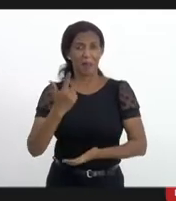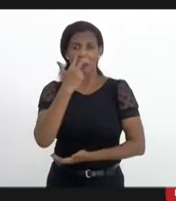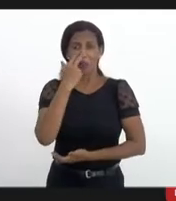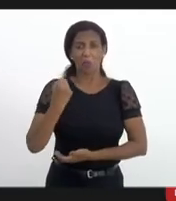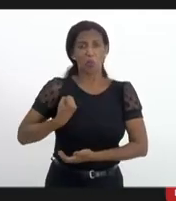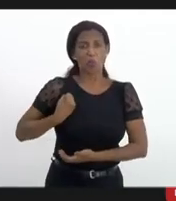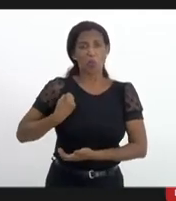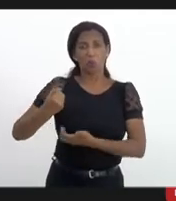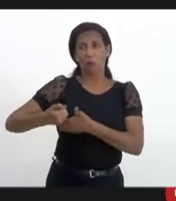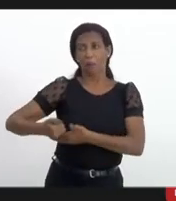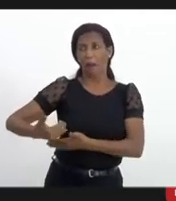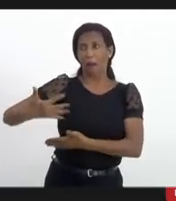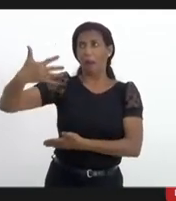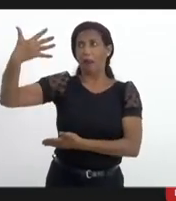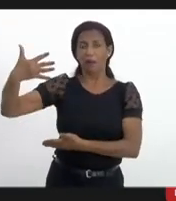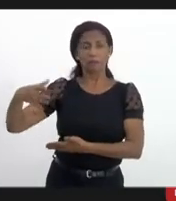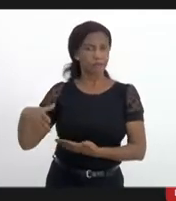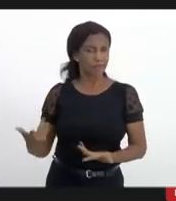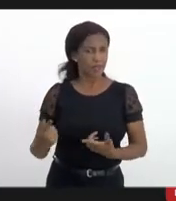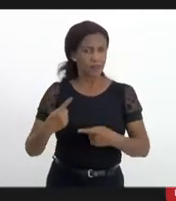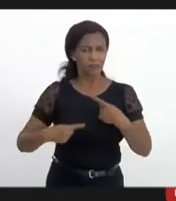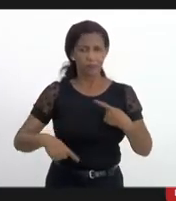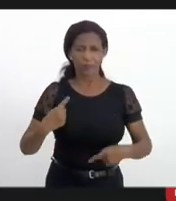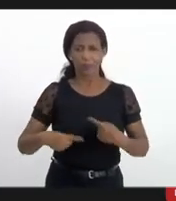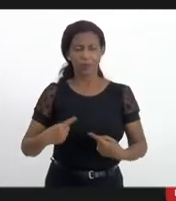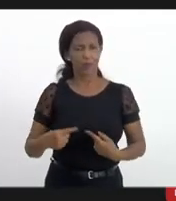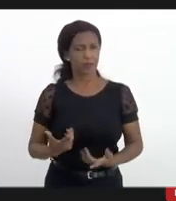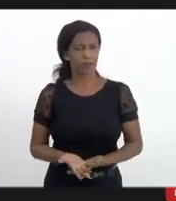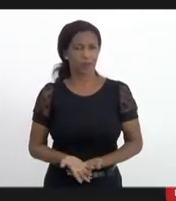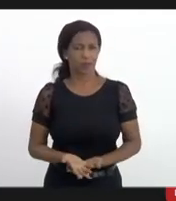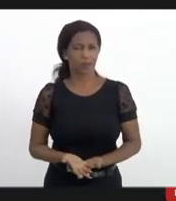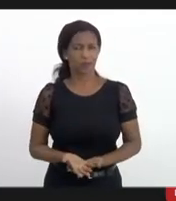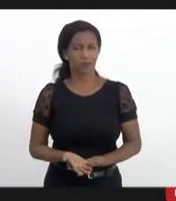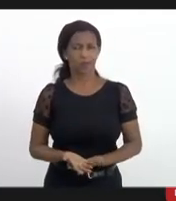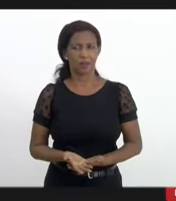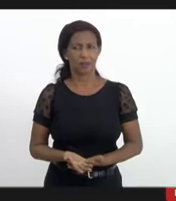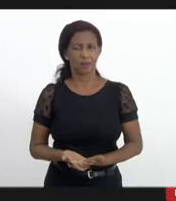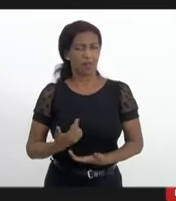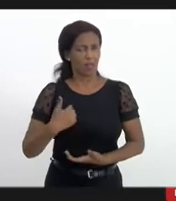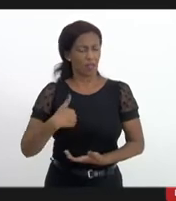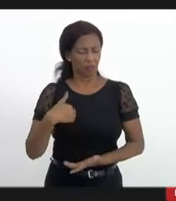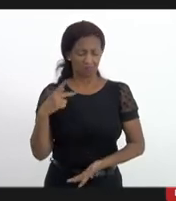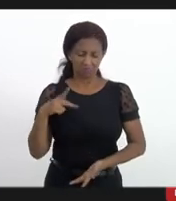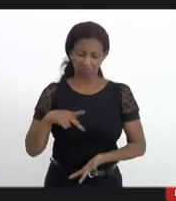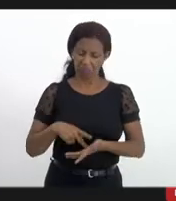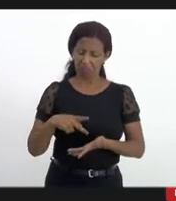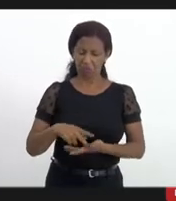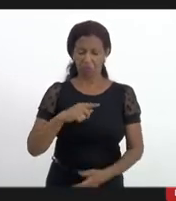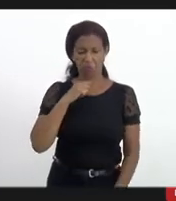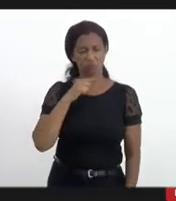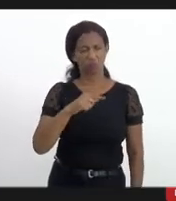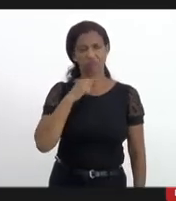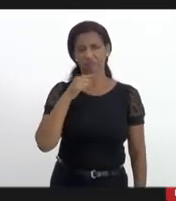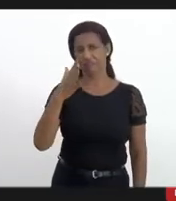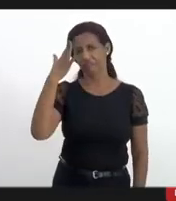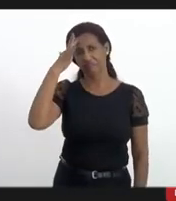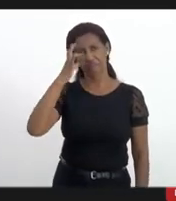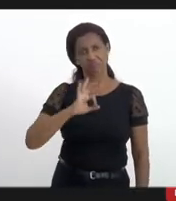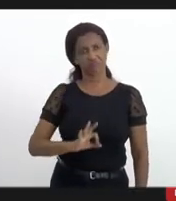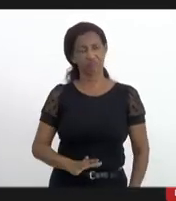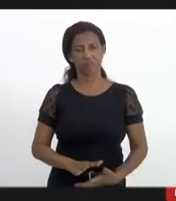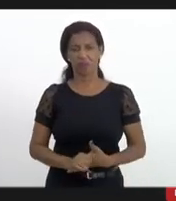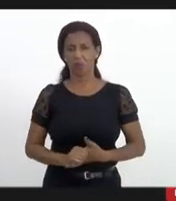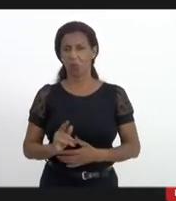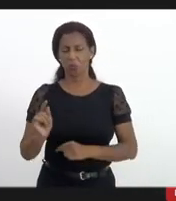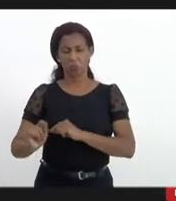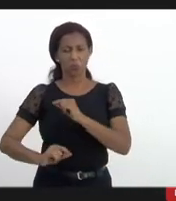então esta política é uma política que eu sinceramente eu não consigo entender né